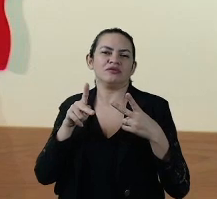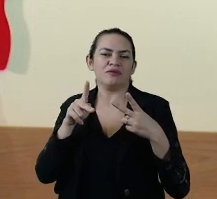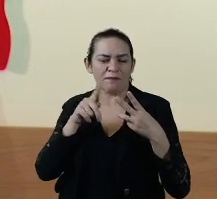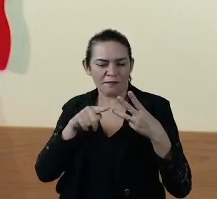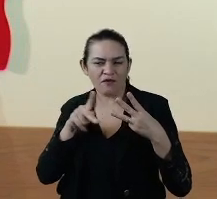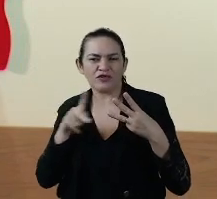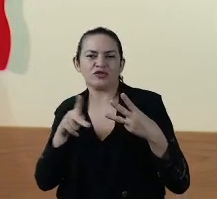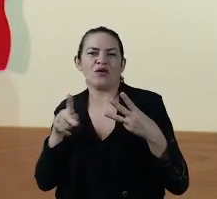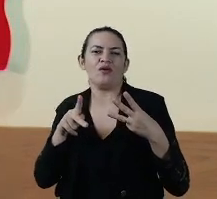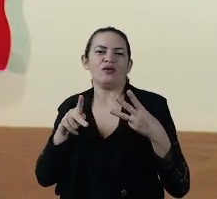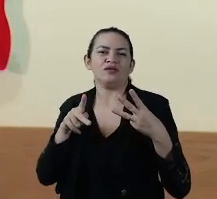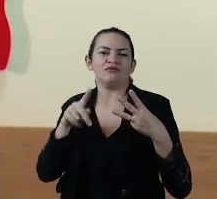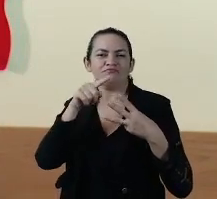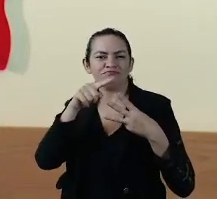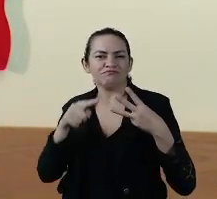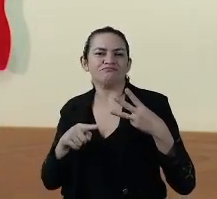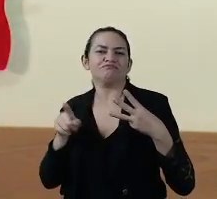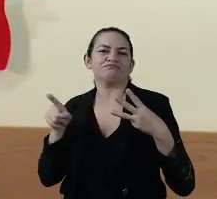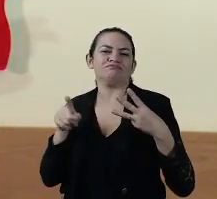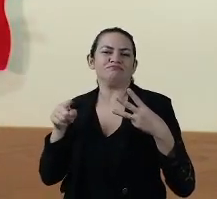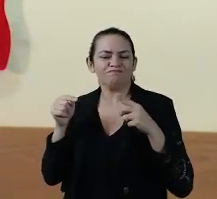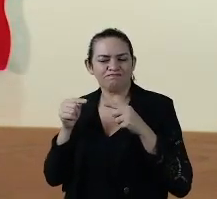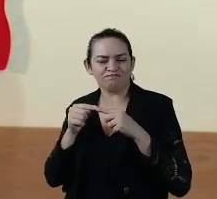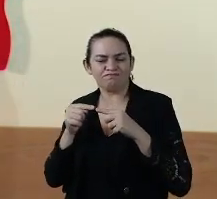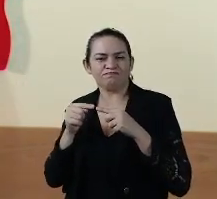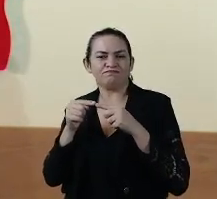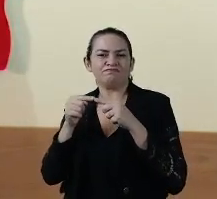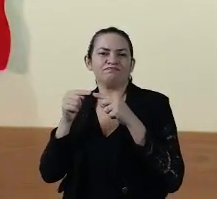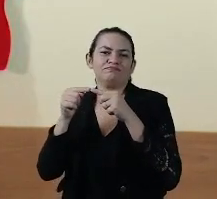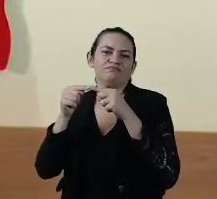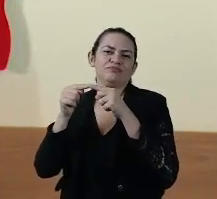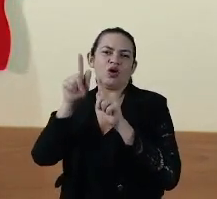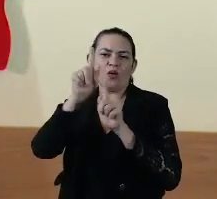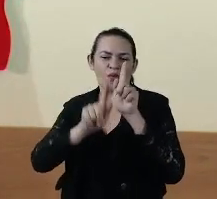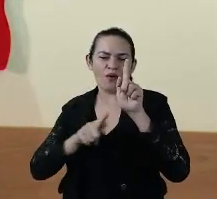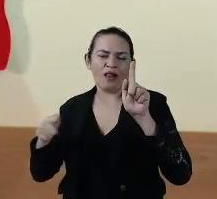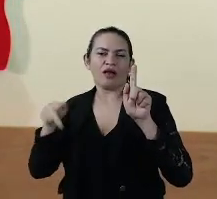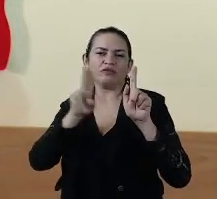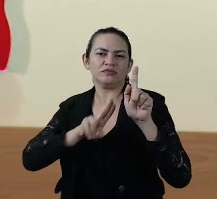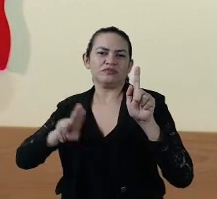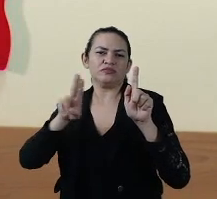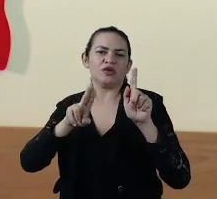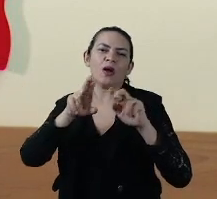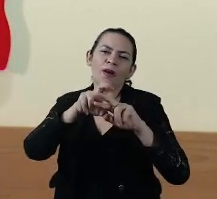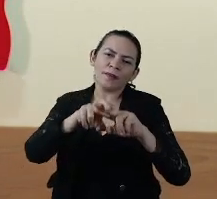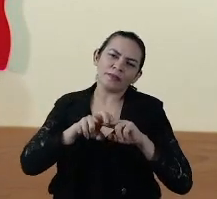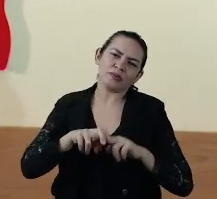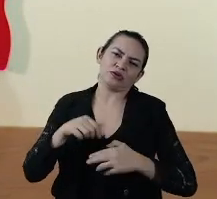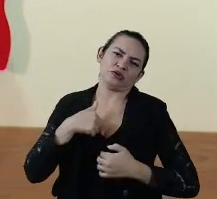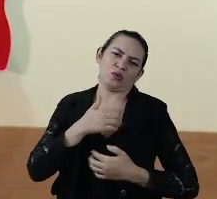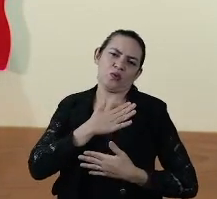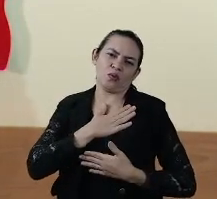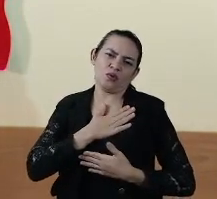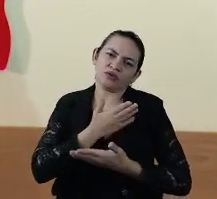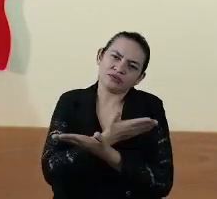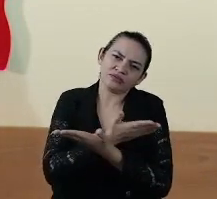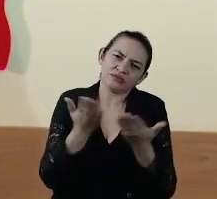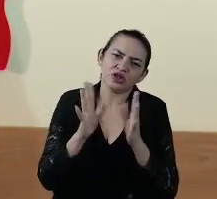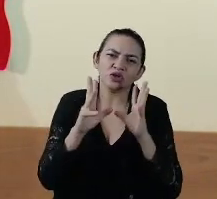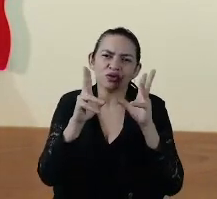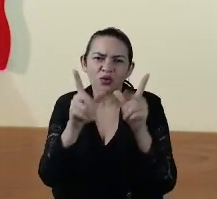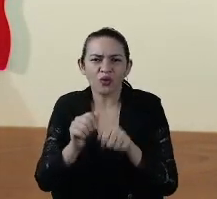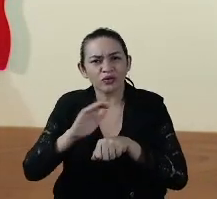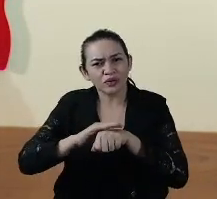direção. São coerentes entre si. E por isso eu gostaria de deixar sentado no coração de todos vocês